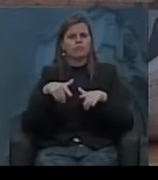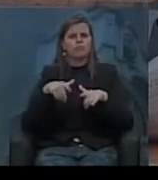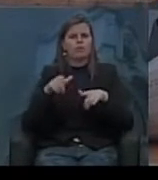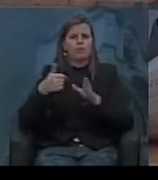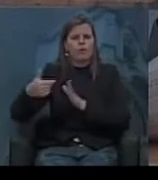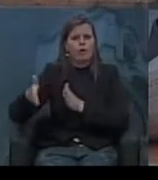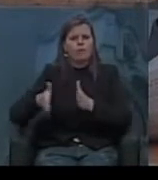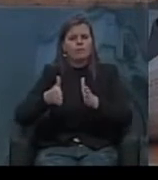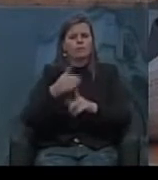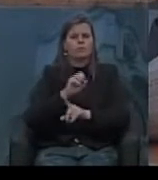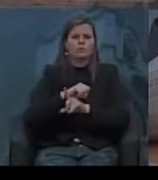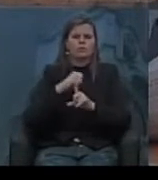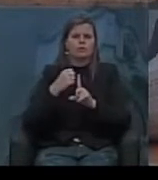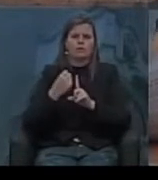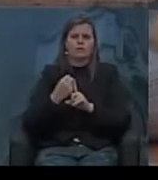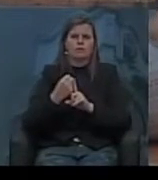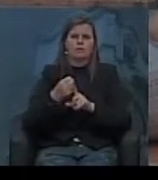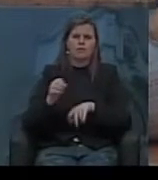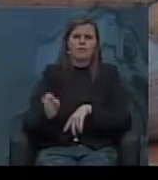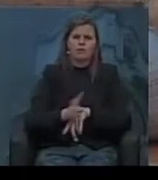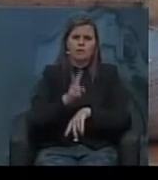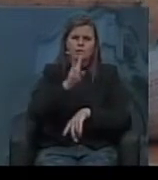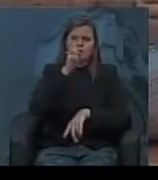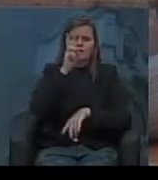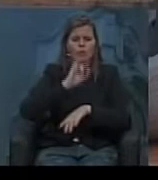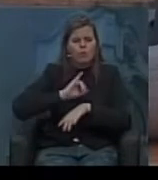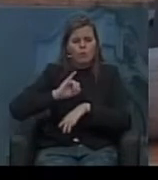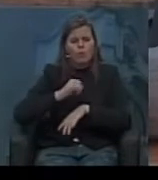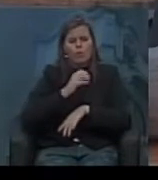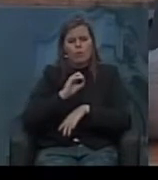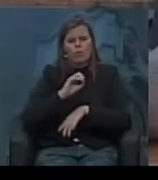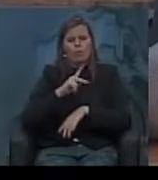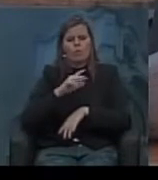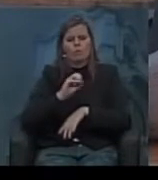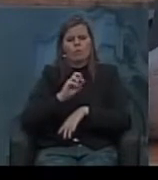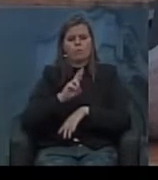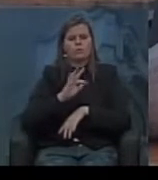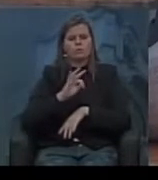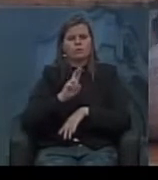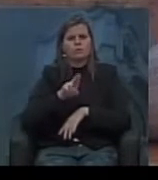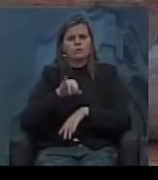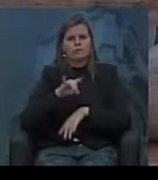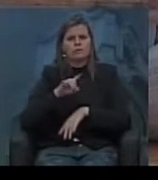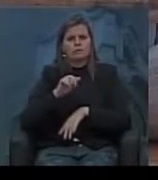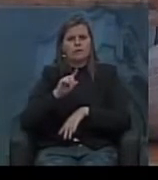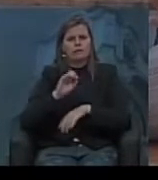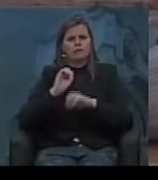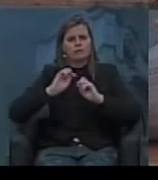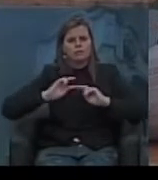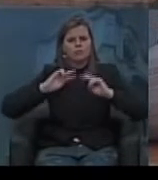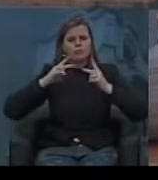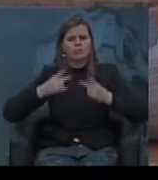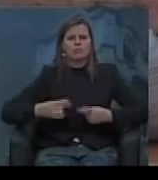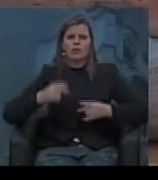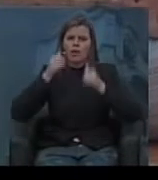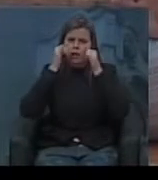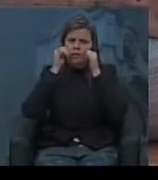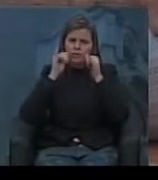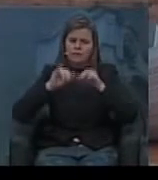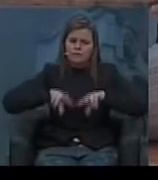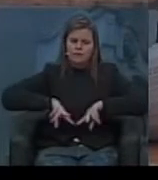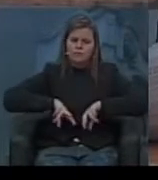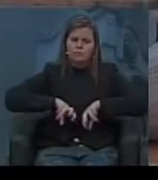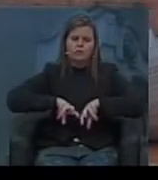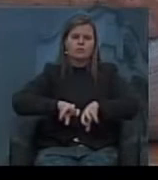era o caminho para o socialismo para a valorização das oportunidades do ser humano para que evitasse a exploração